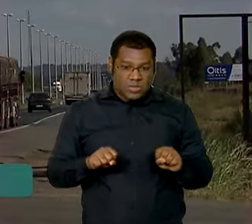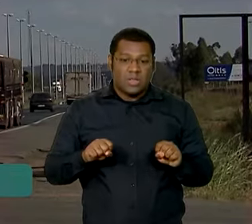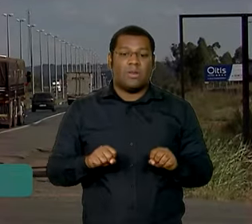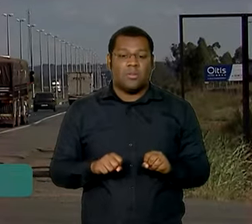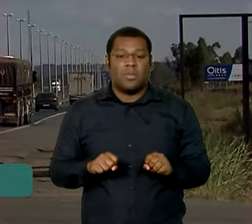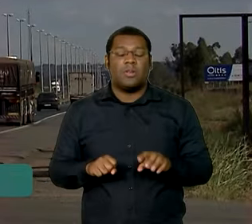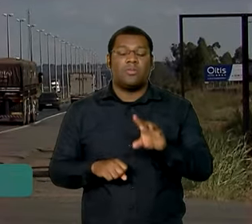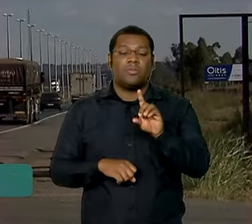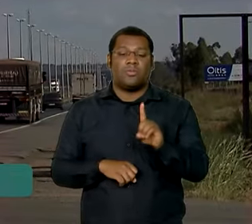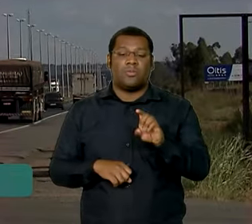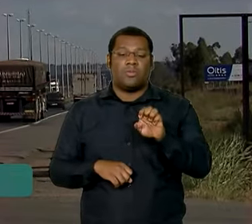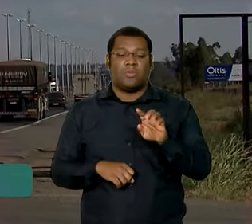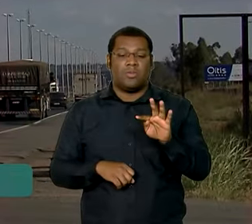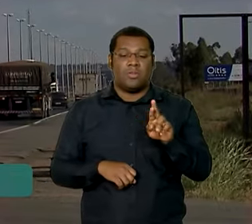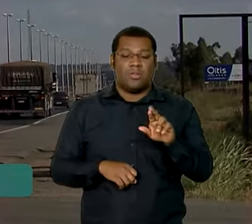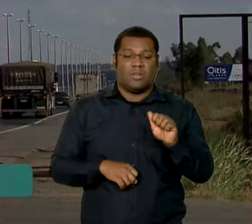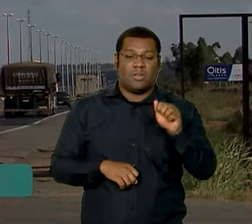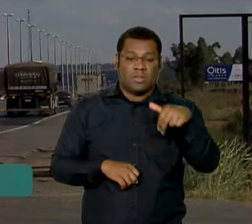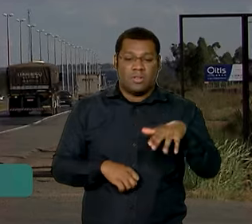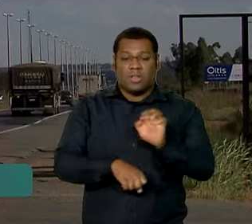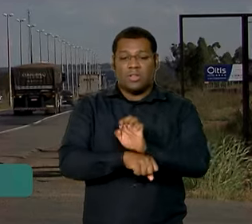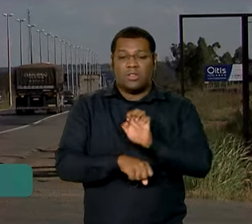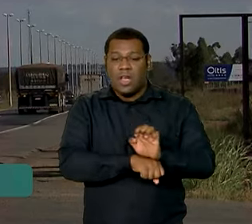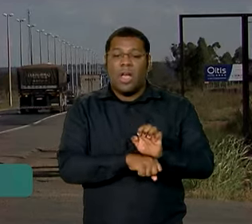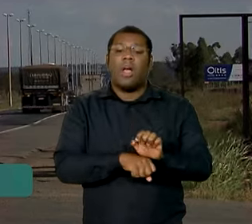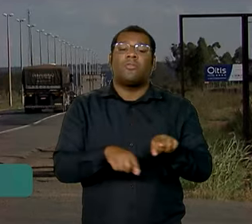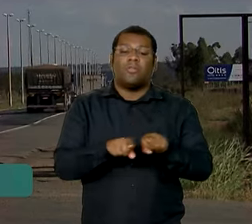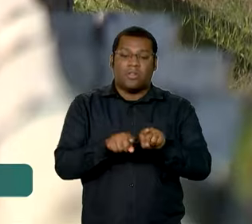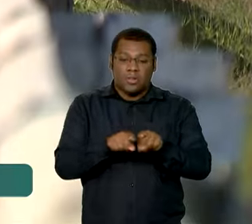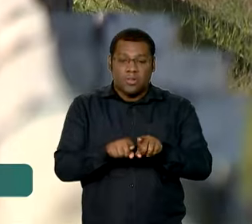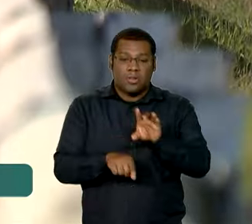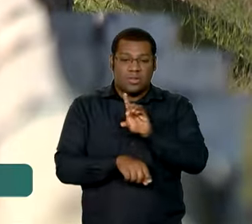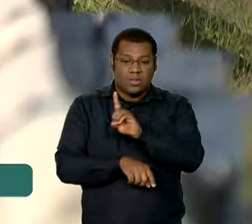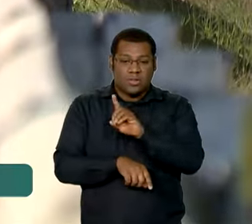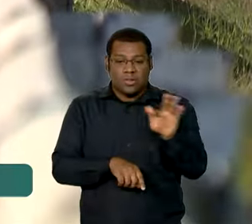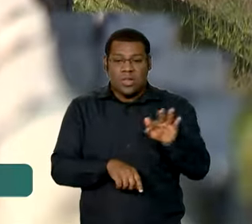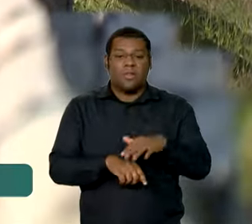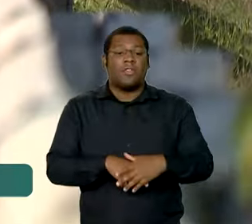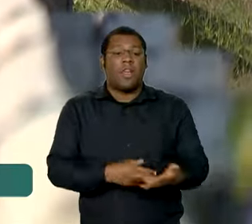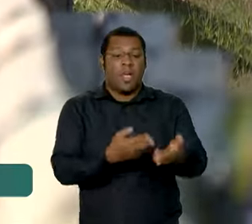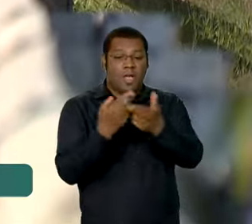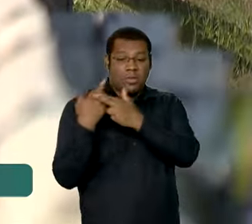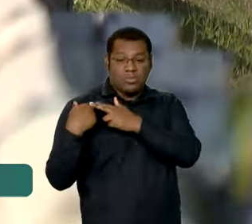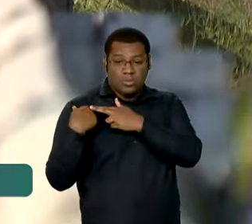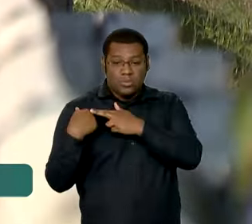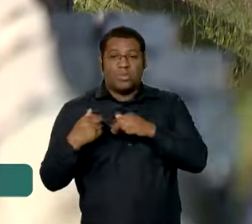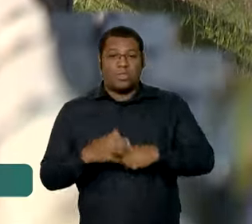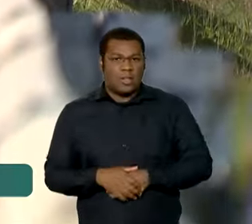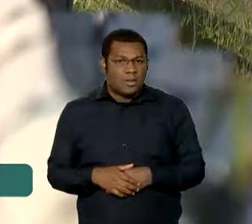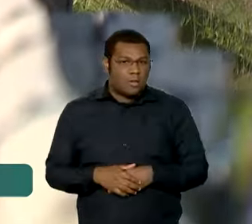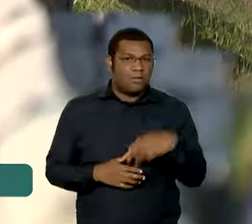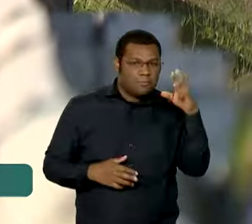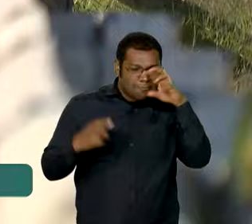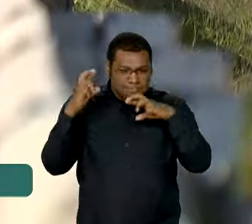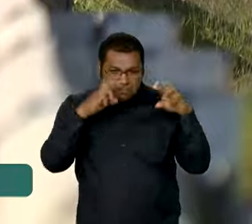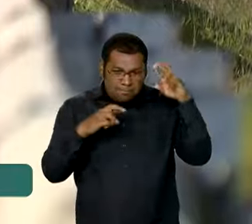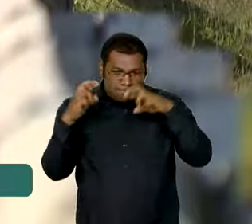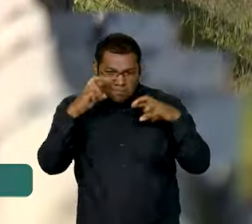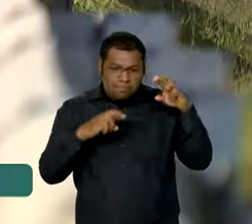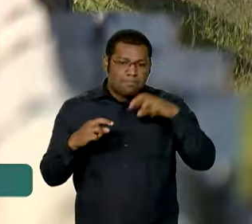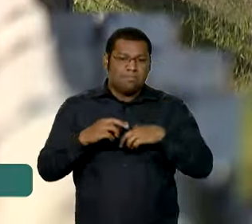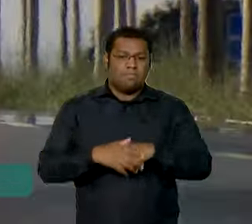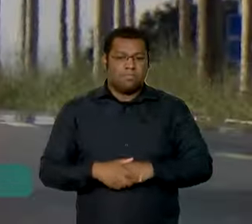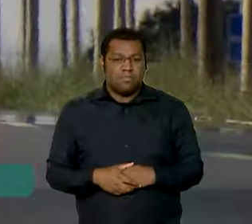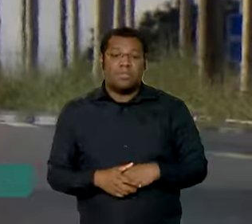DETRANS estaduais e do Distrito Federal são responsáveis por verificar o cumprimento da medida, podendo